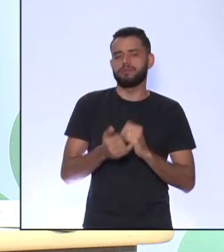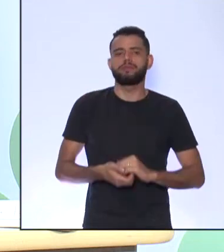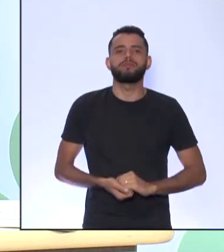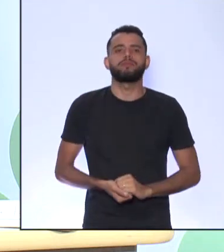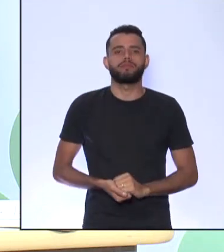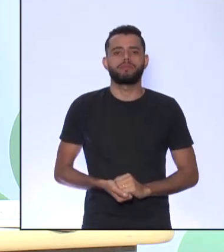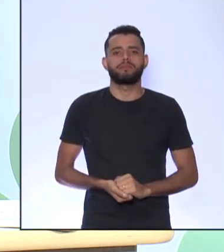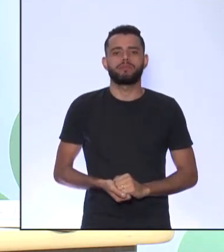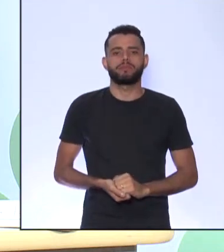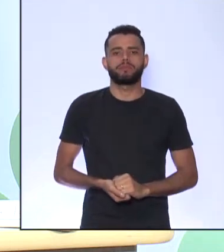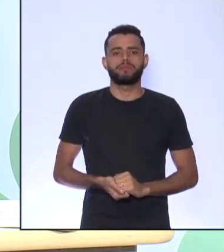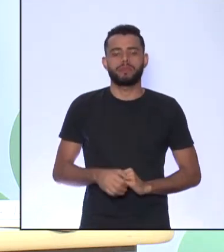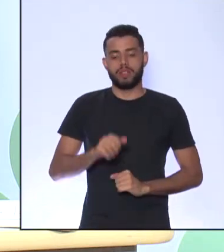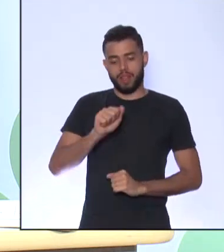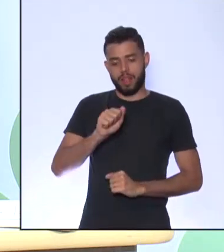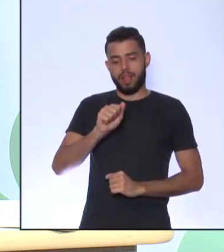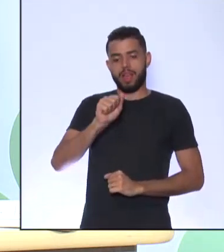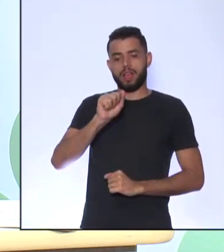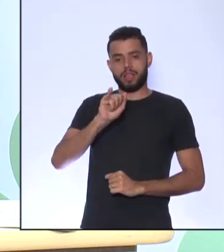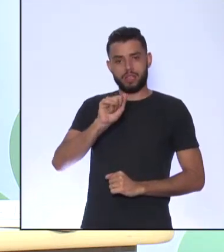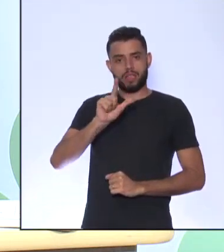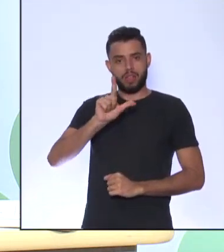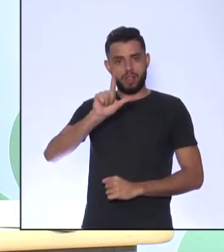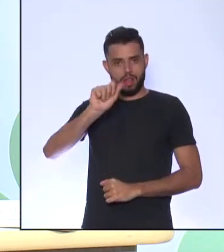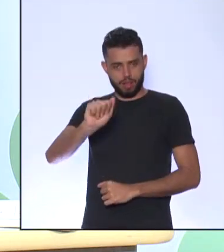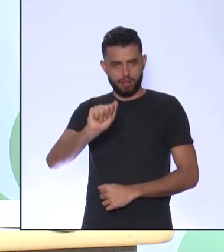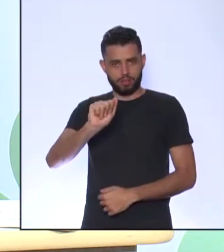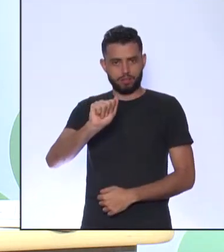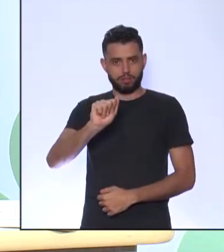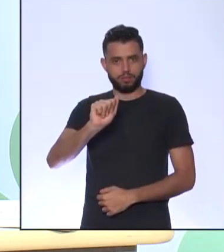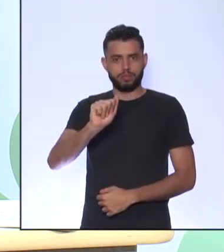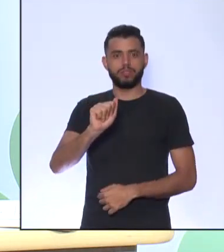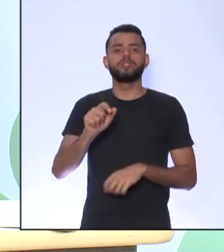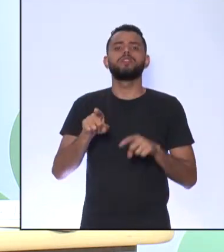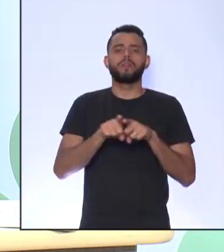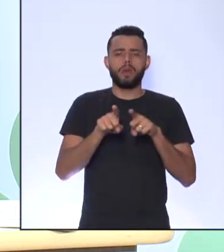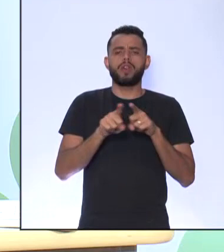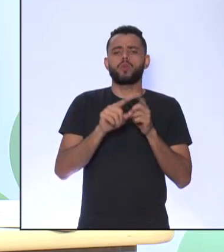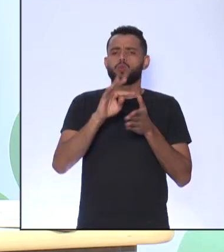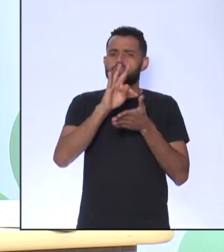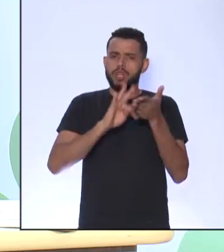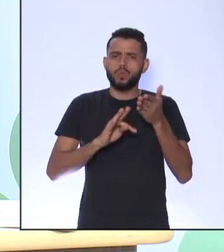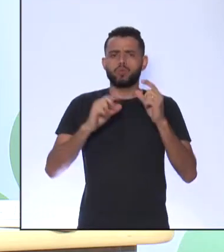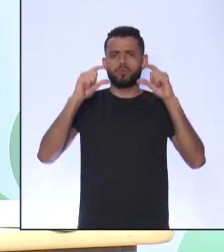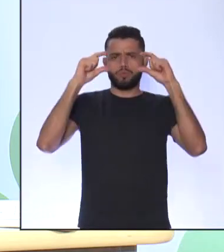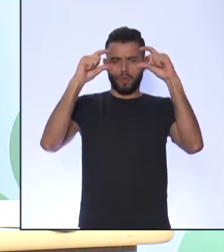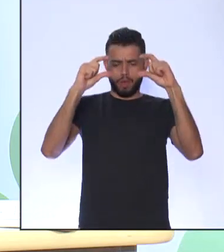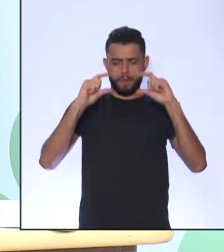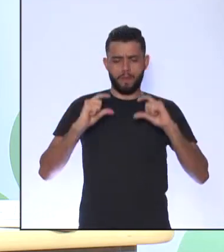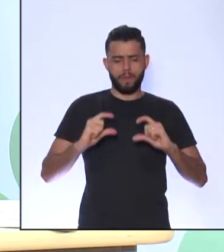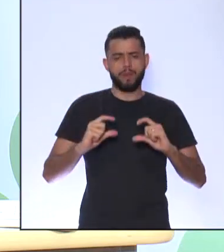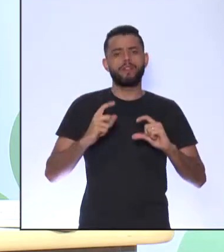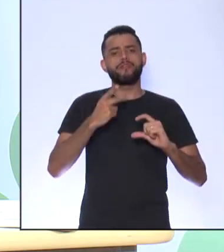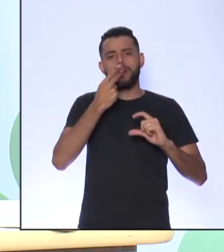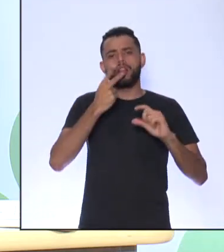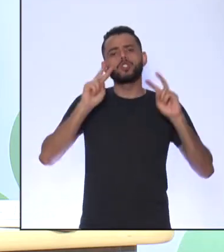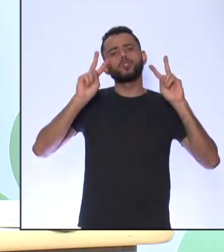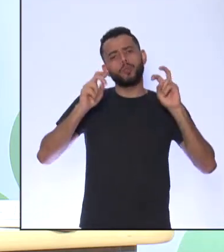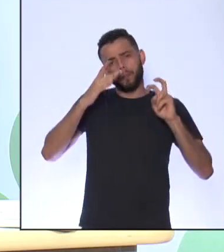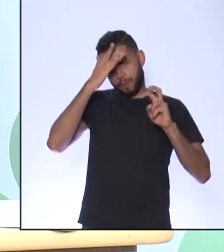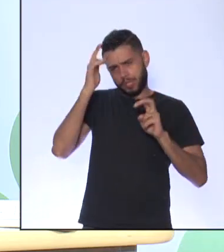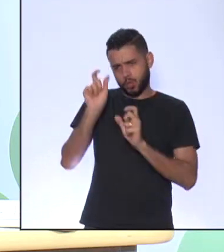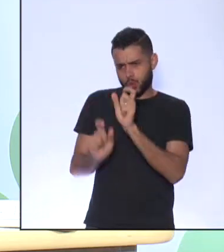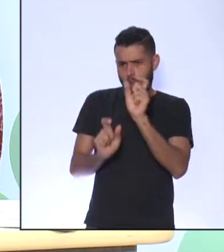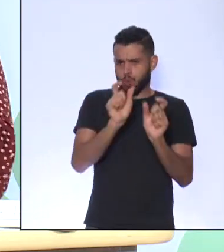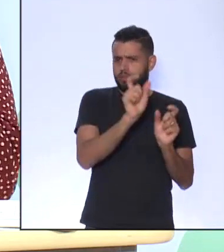E a Ayla falou aqui que ambos também falam dos homens E também falam da questão da cidadania Que